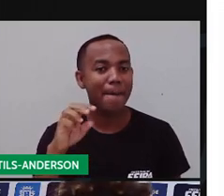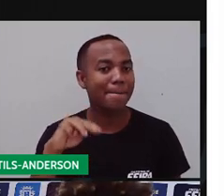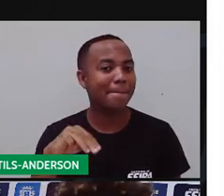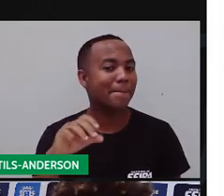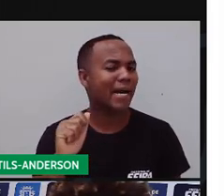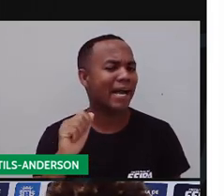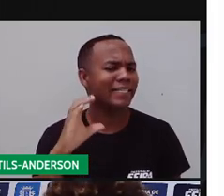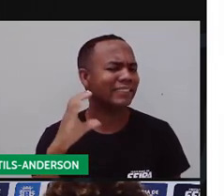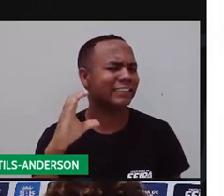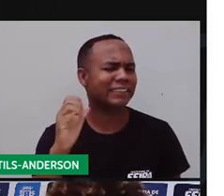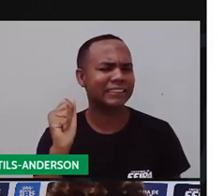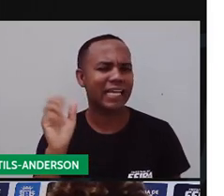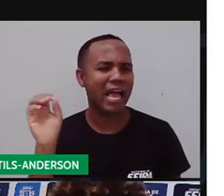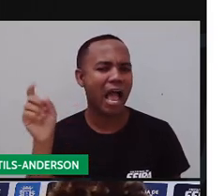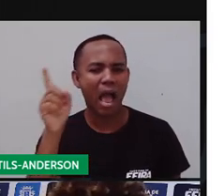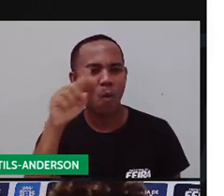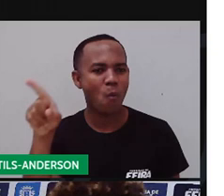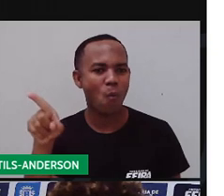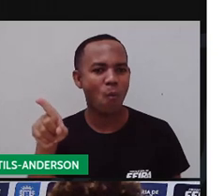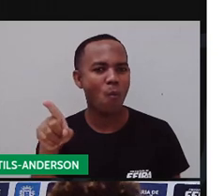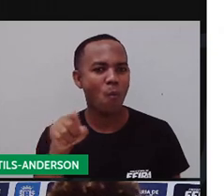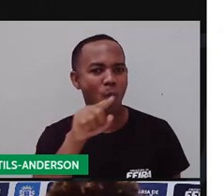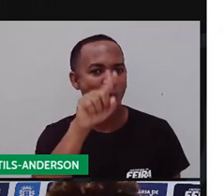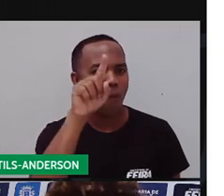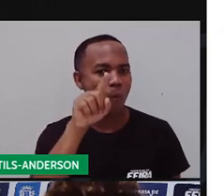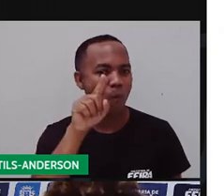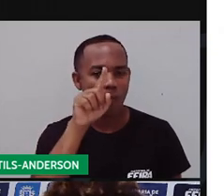exclamação.